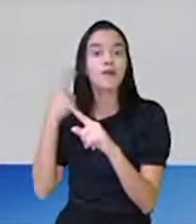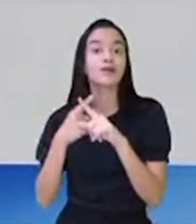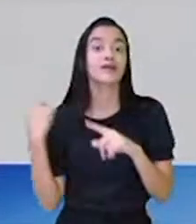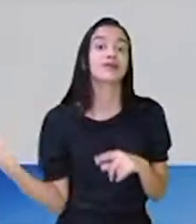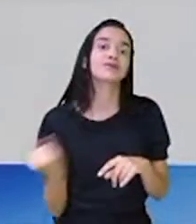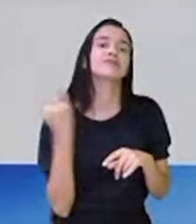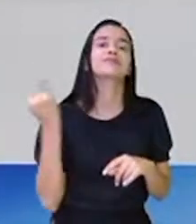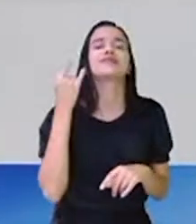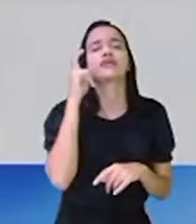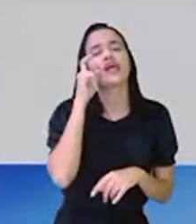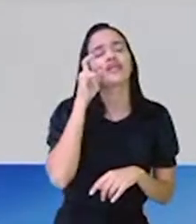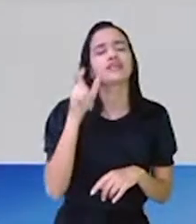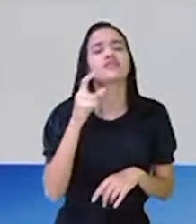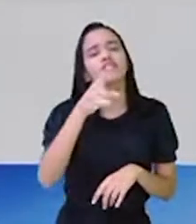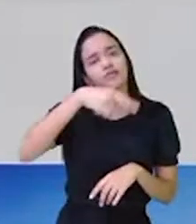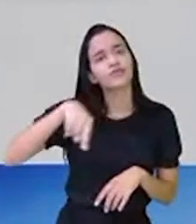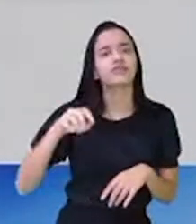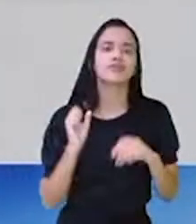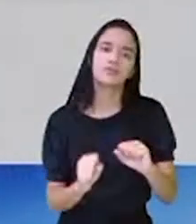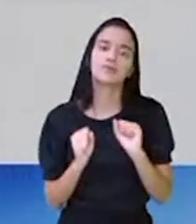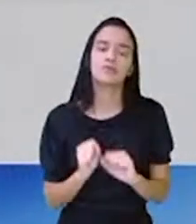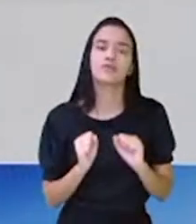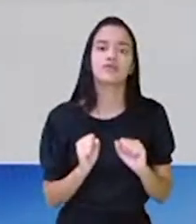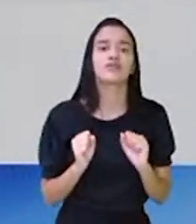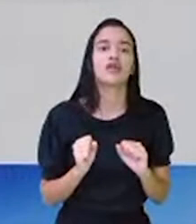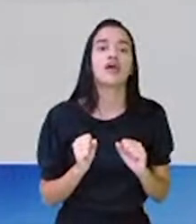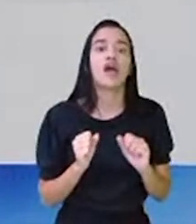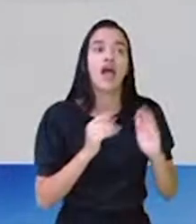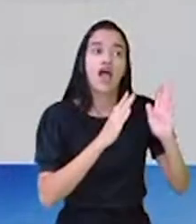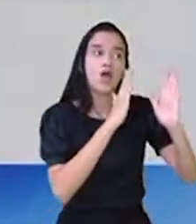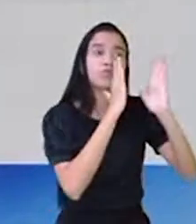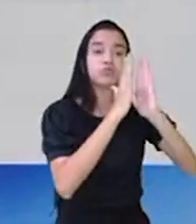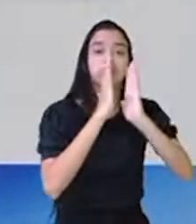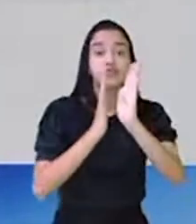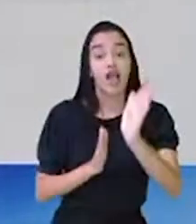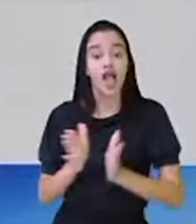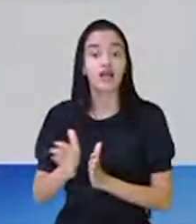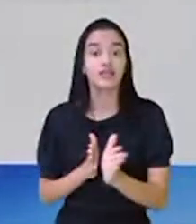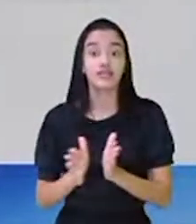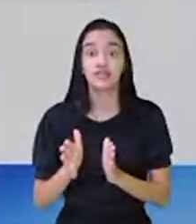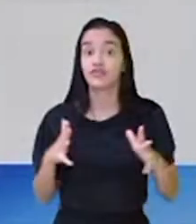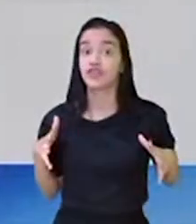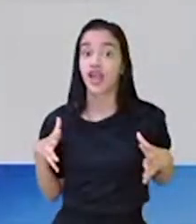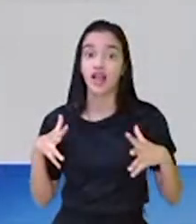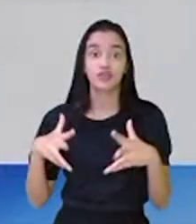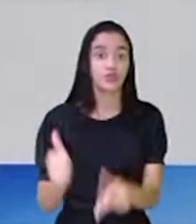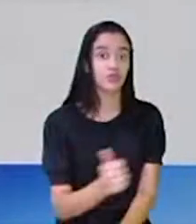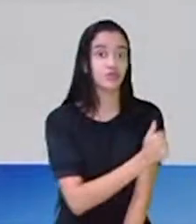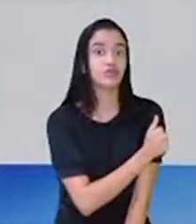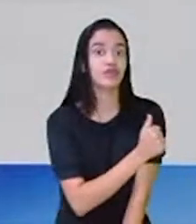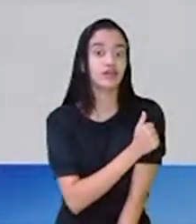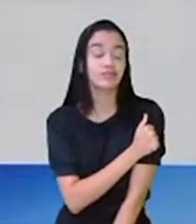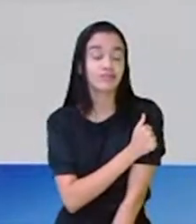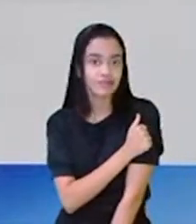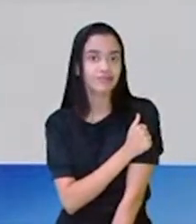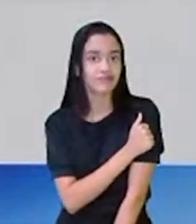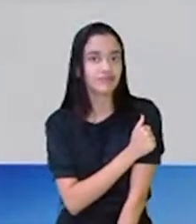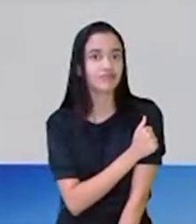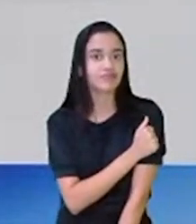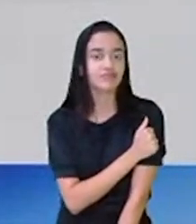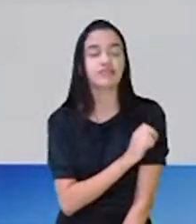importante, é interessante que eles possam... E assim, é uma biblioteca acessível a todos os estudantes. E